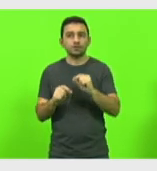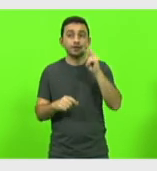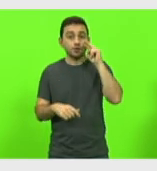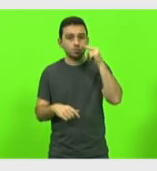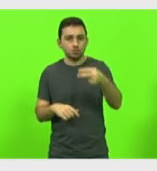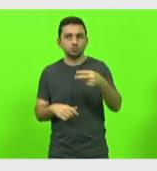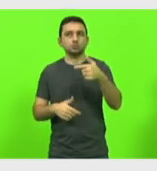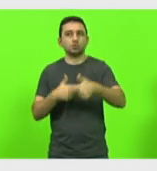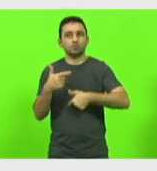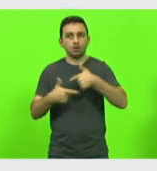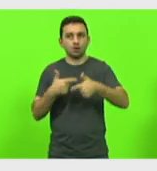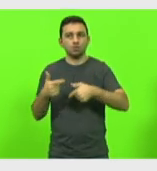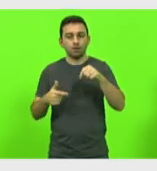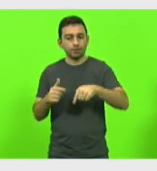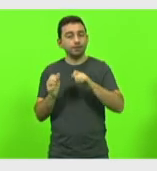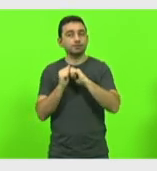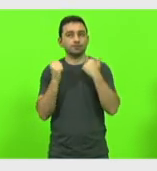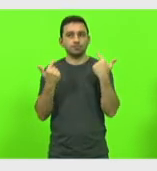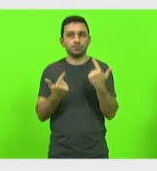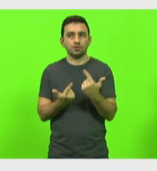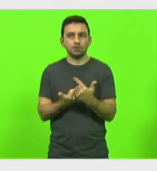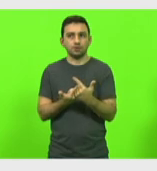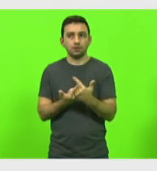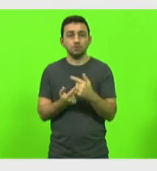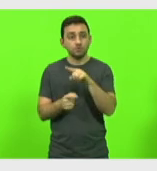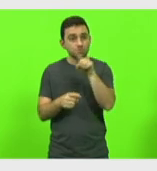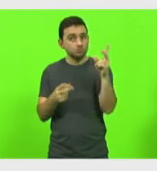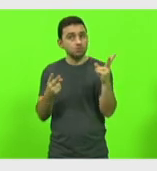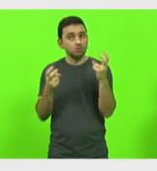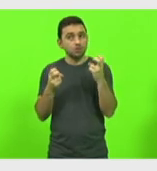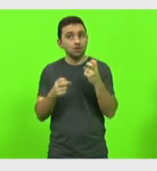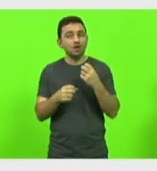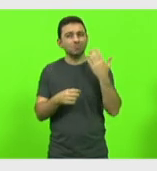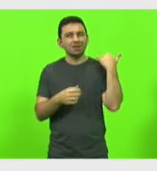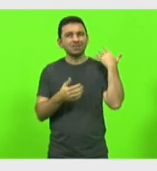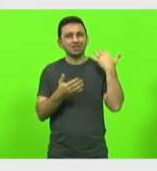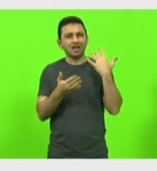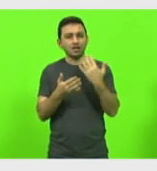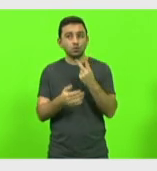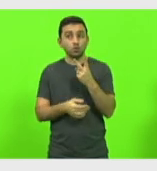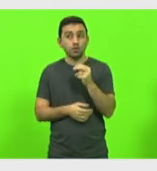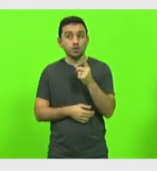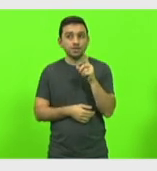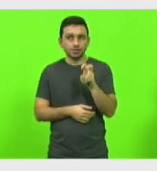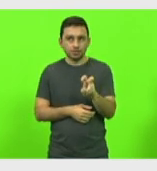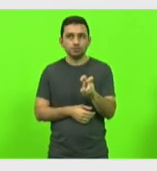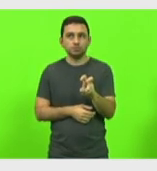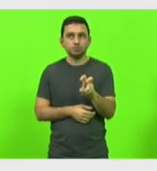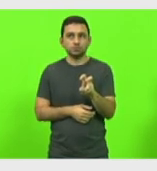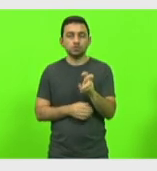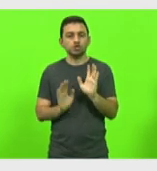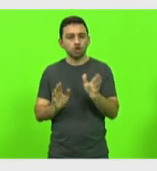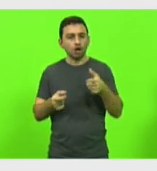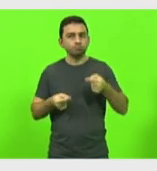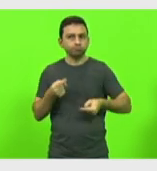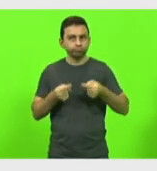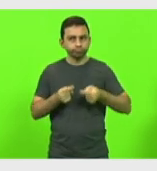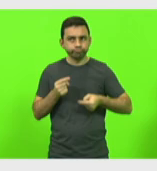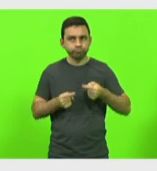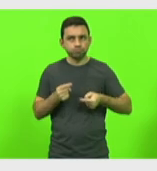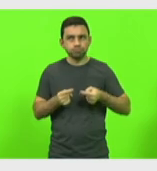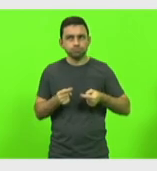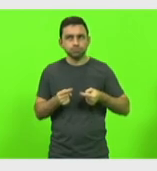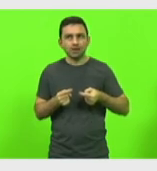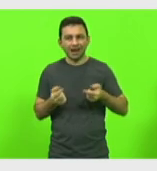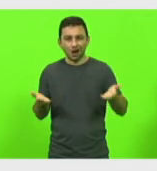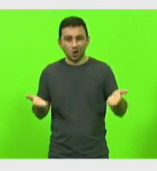trabalho desse parlamento. Veja que nós estamos, desde 2015, fazendo esse debate. Agora, com o